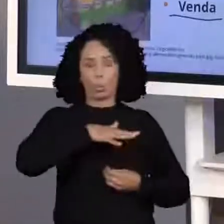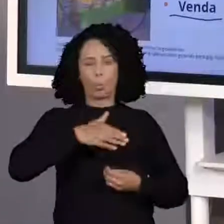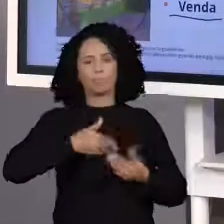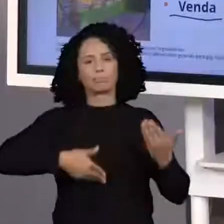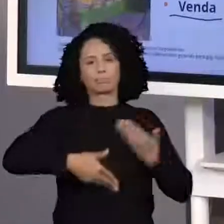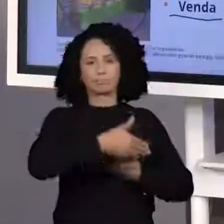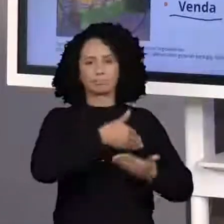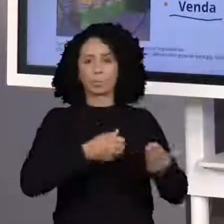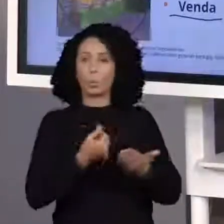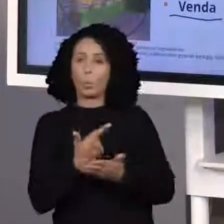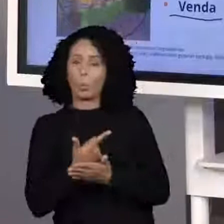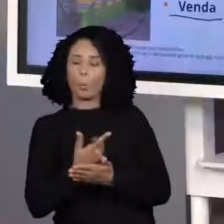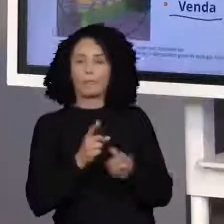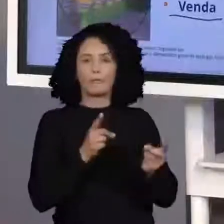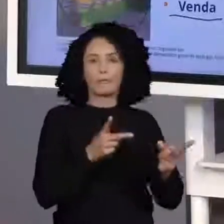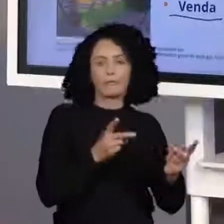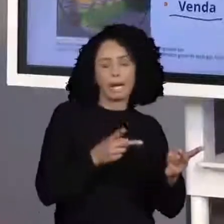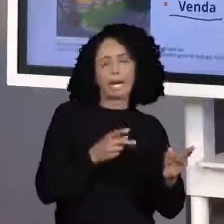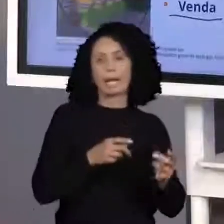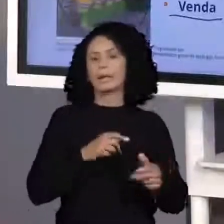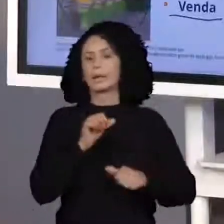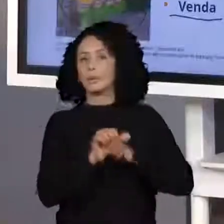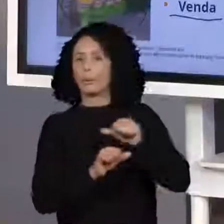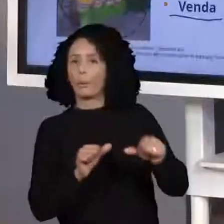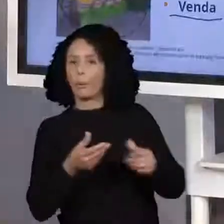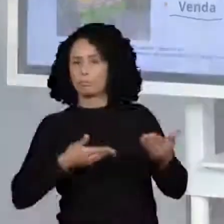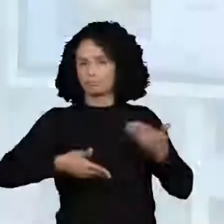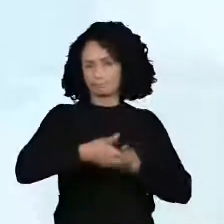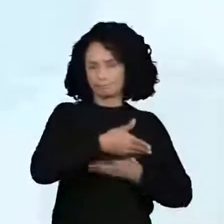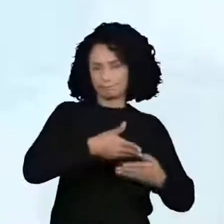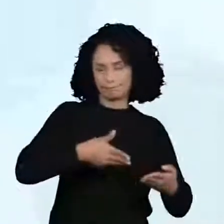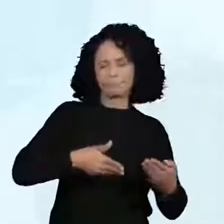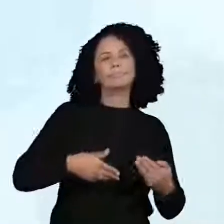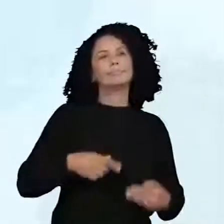e venda e troca. Tudo bem? Bora lá. Vem na tela.